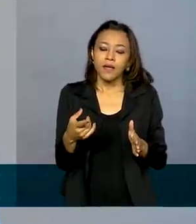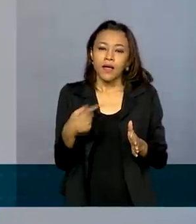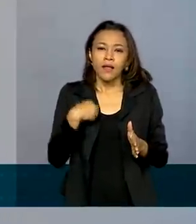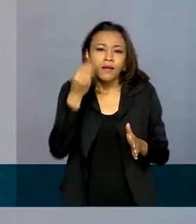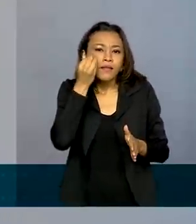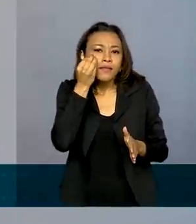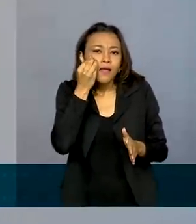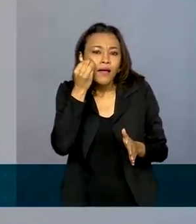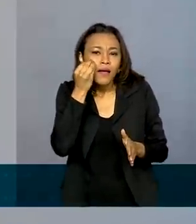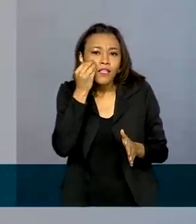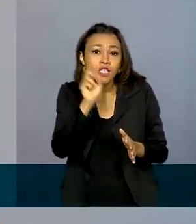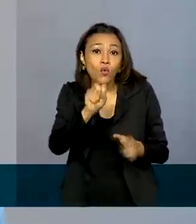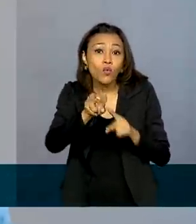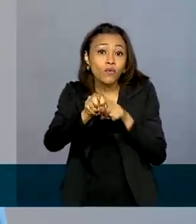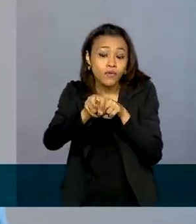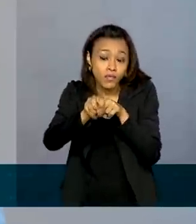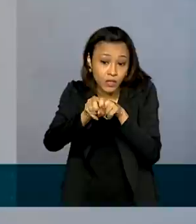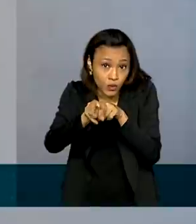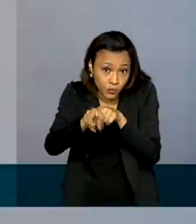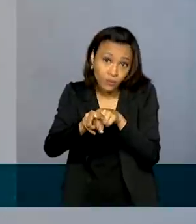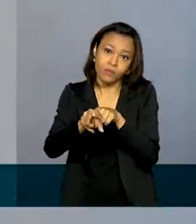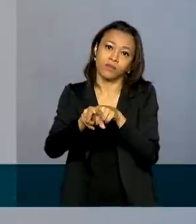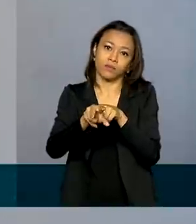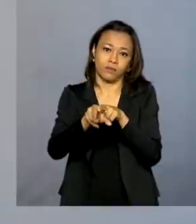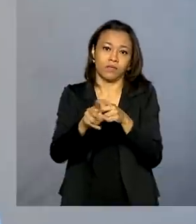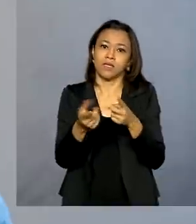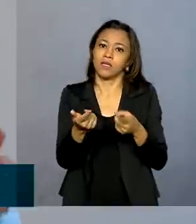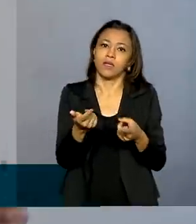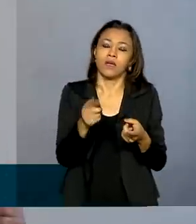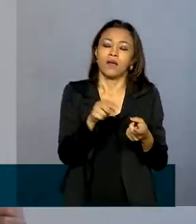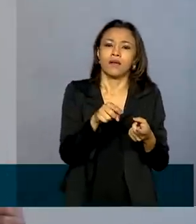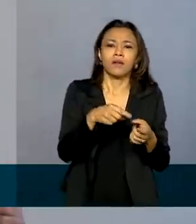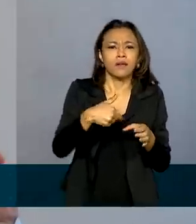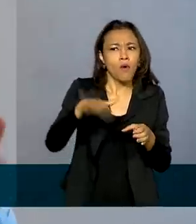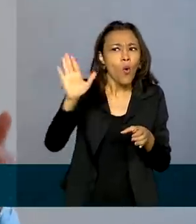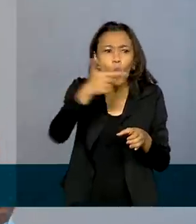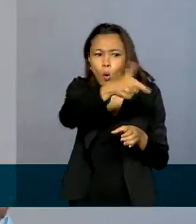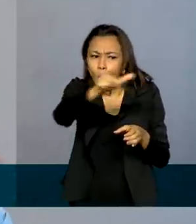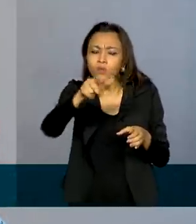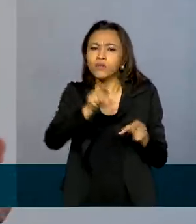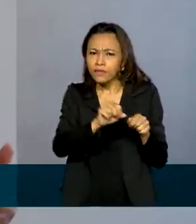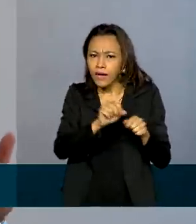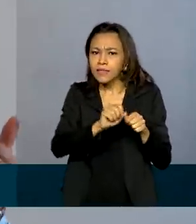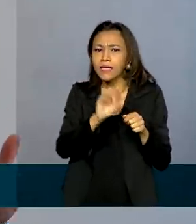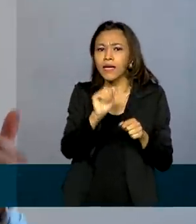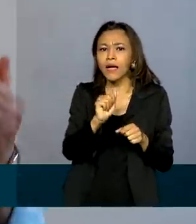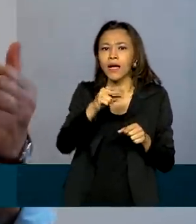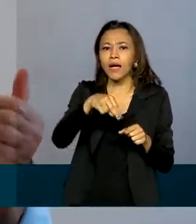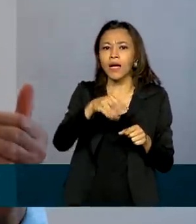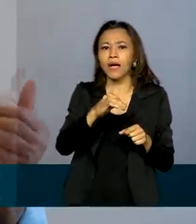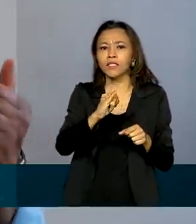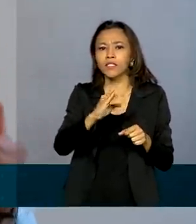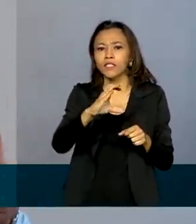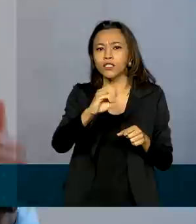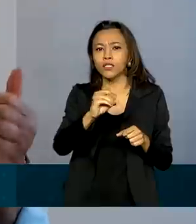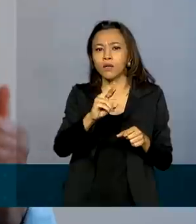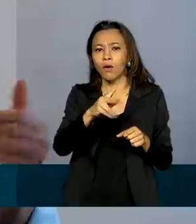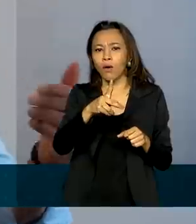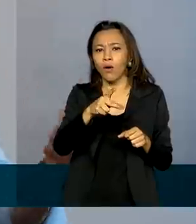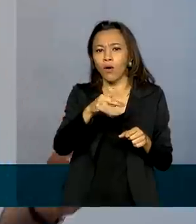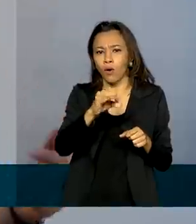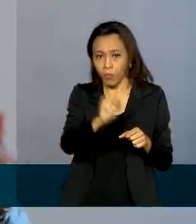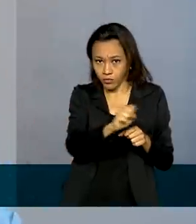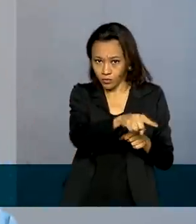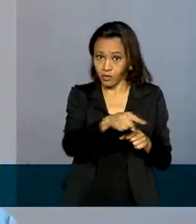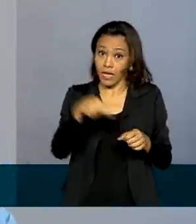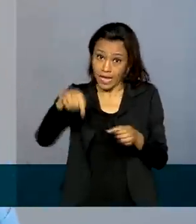testa o anticorpo, como muitos outros fazem. E ao testar o vírus, ele está dizendo, olha, nessa fábrica as pessoas